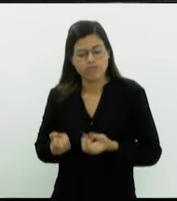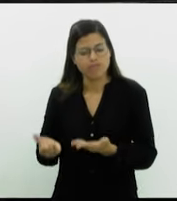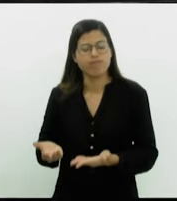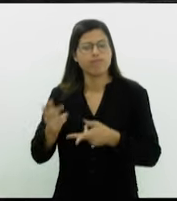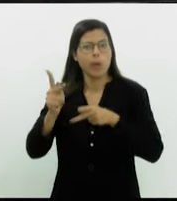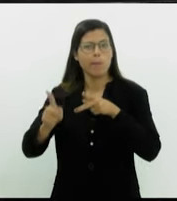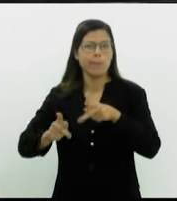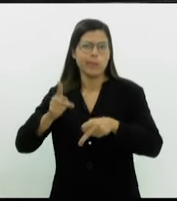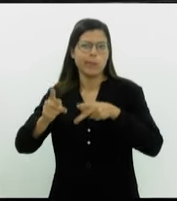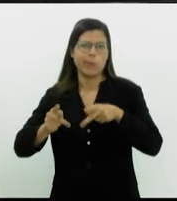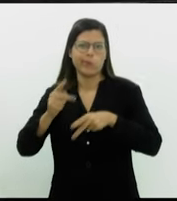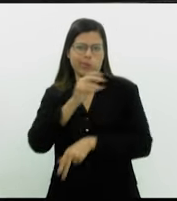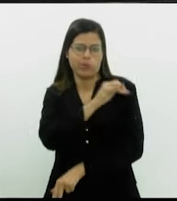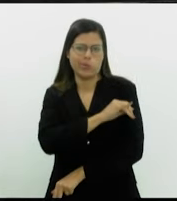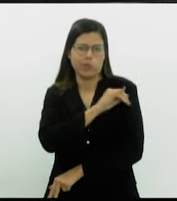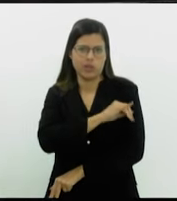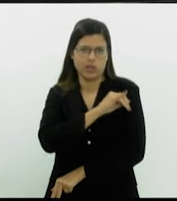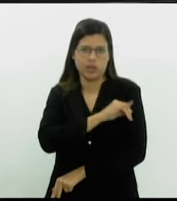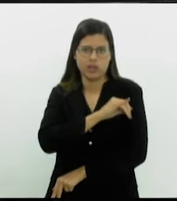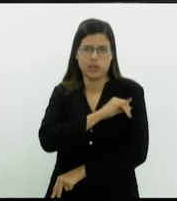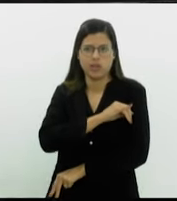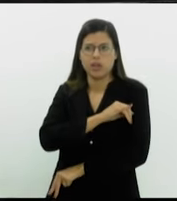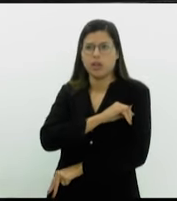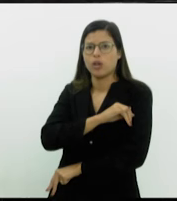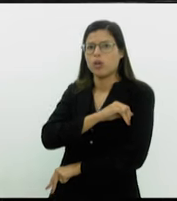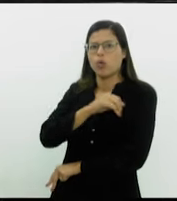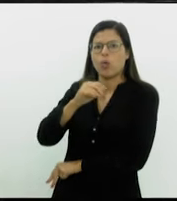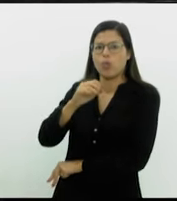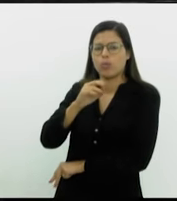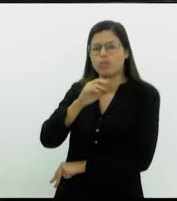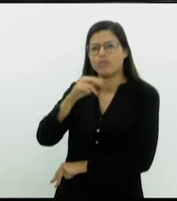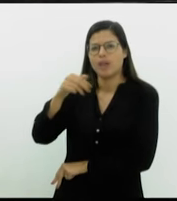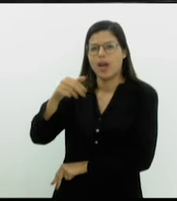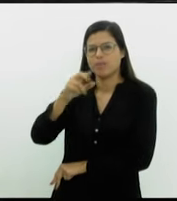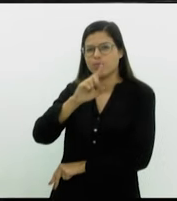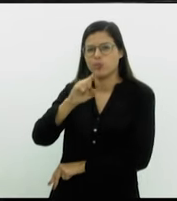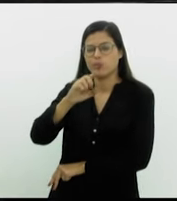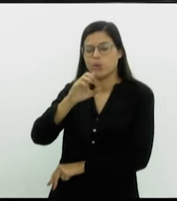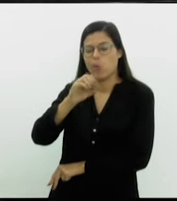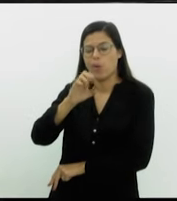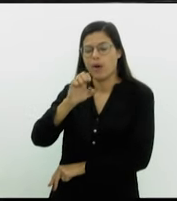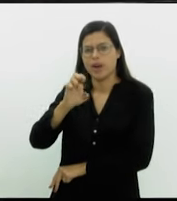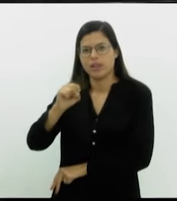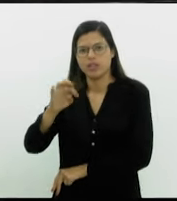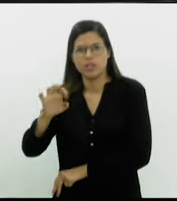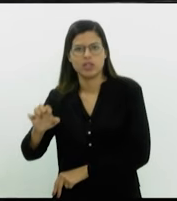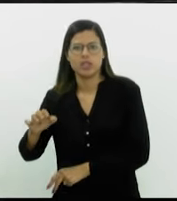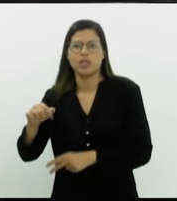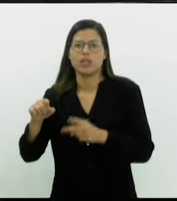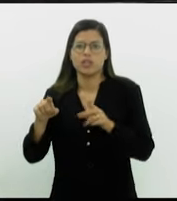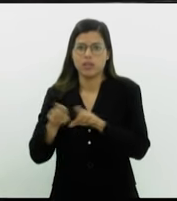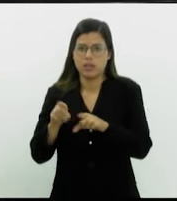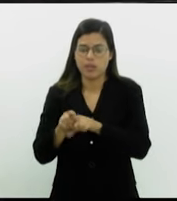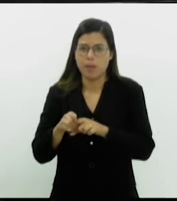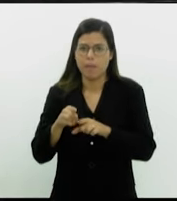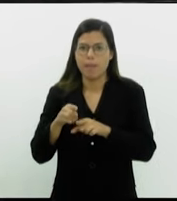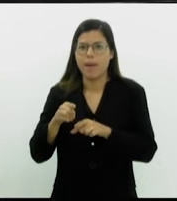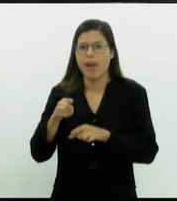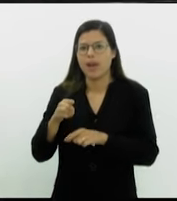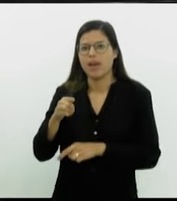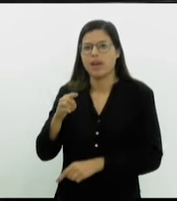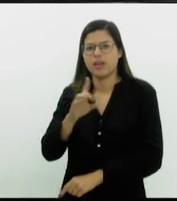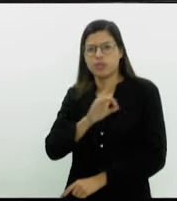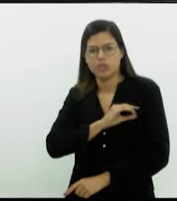metropolitana, da nossa zona oeste, da Baixada Fluminense, devem um serviço público de